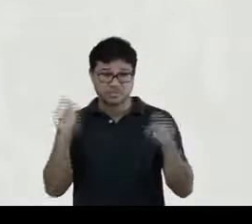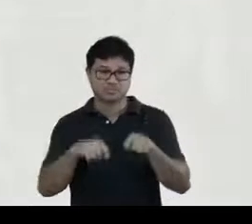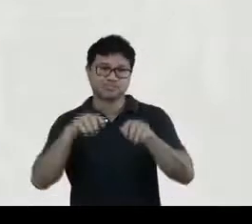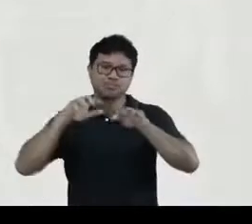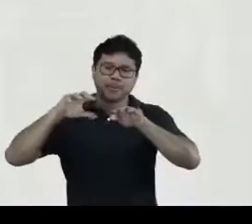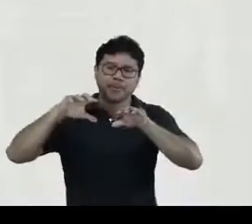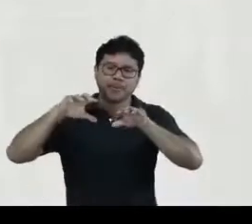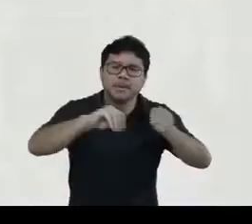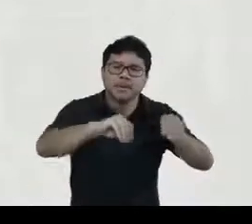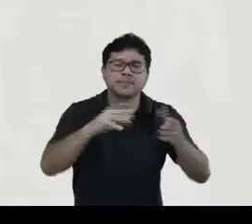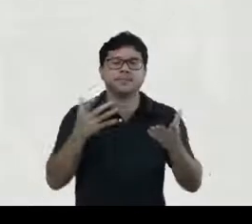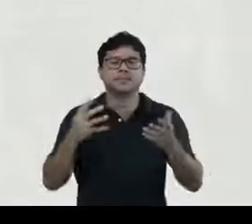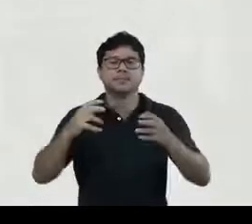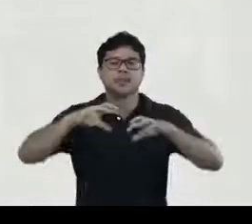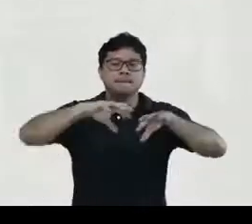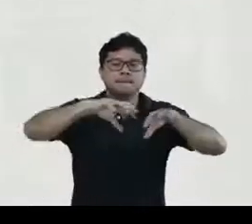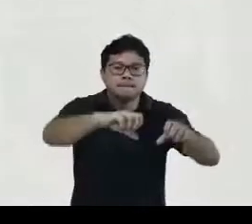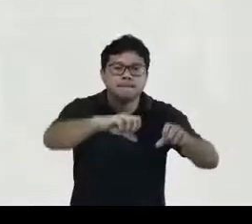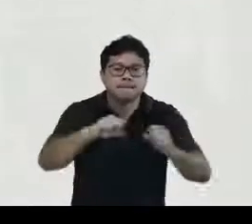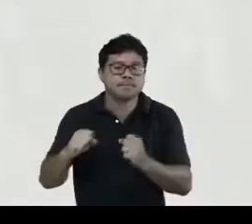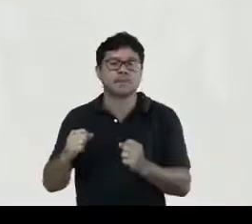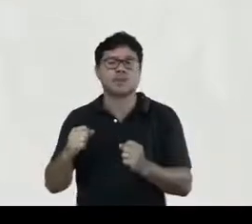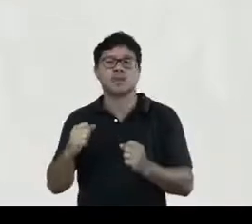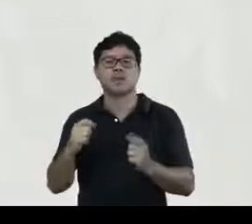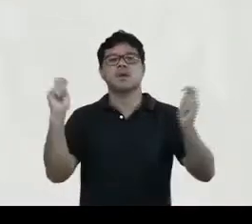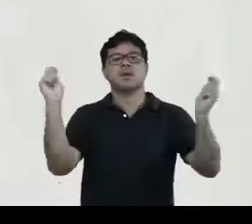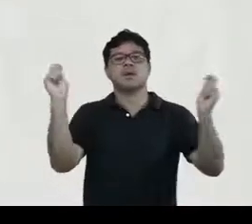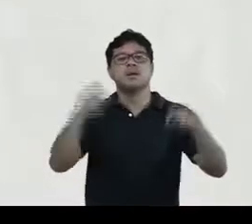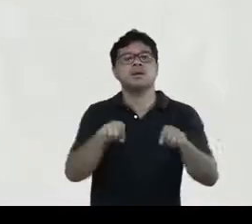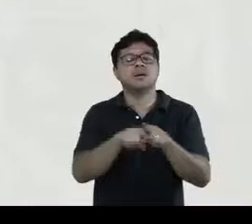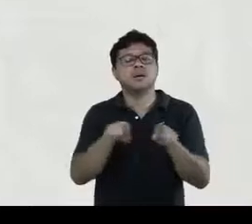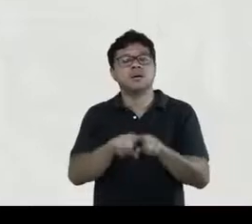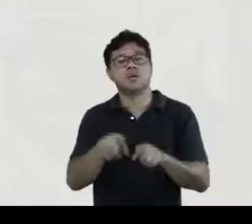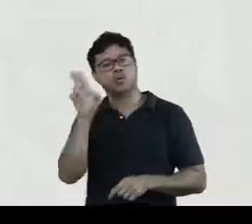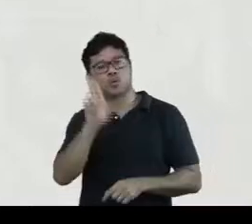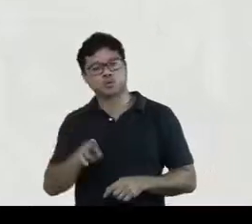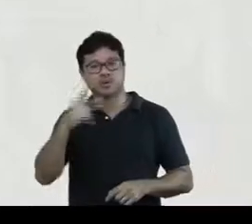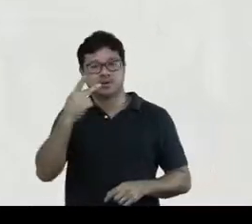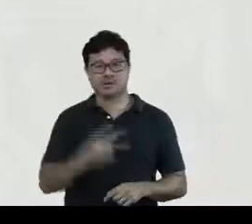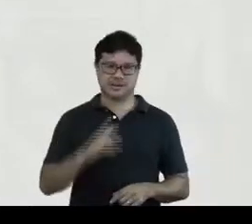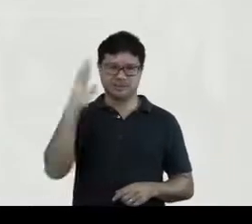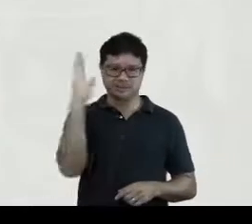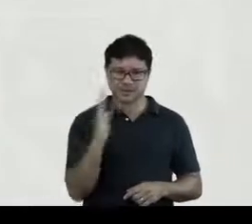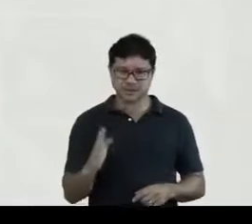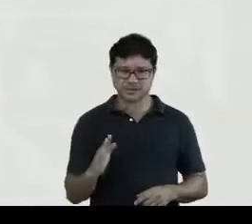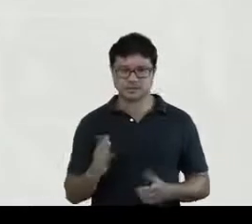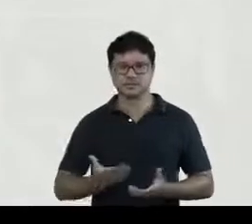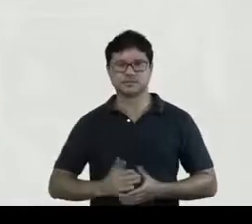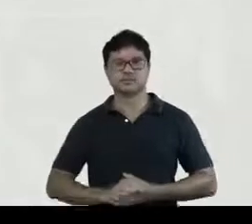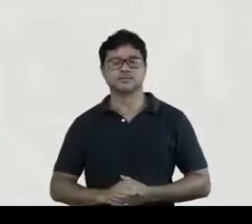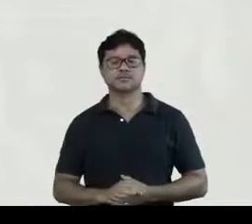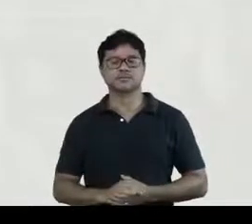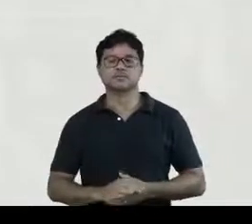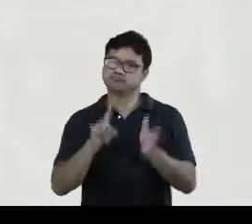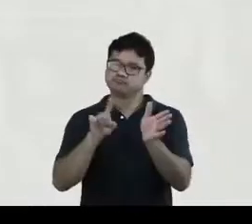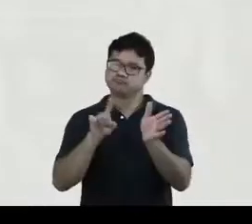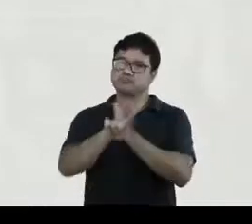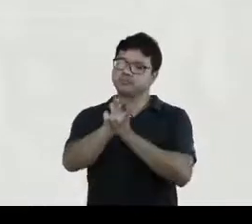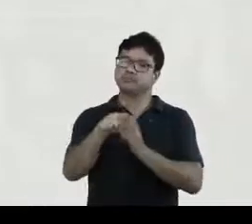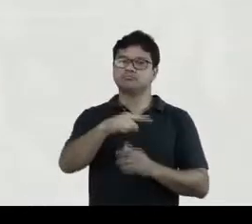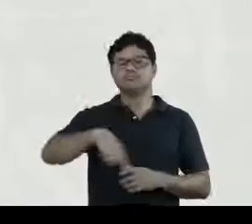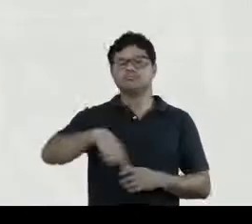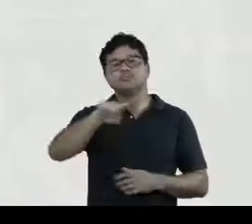apropriar, né? E pudessem também usá-las aqui no Brasil, fica aí a